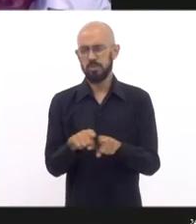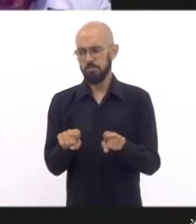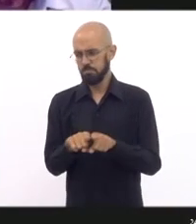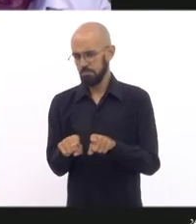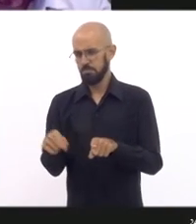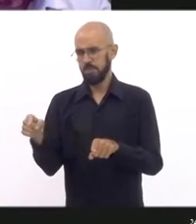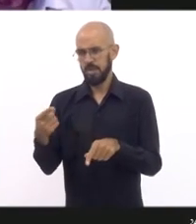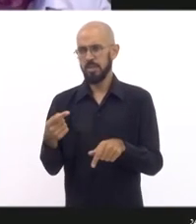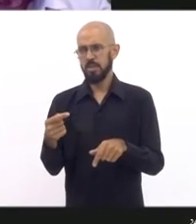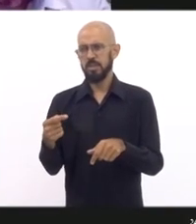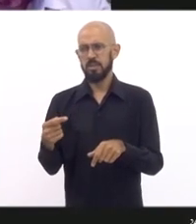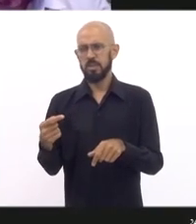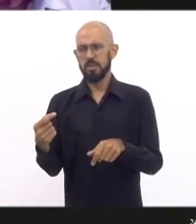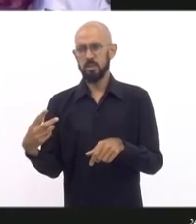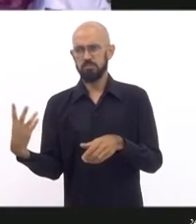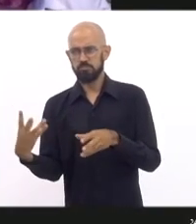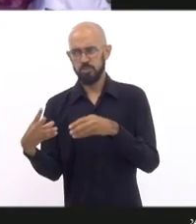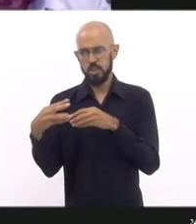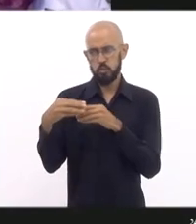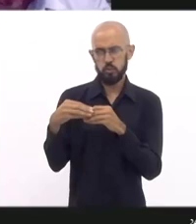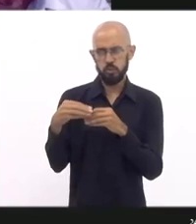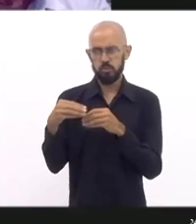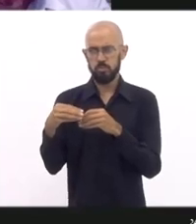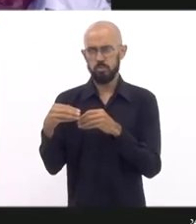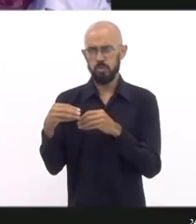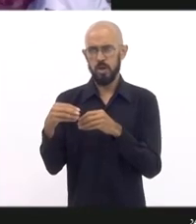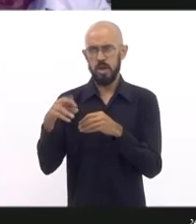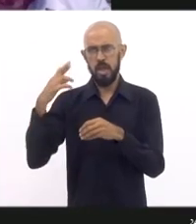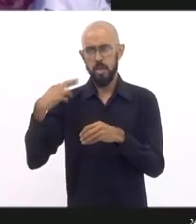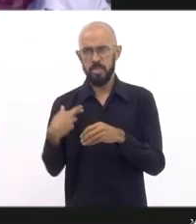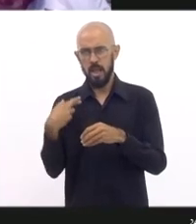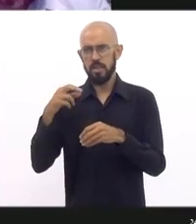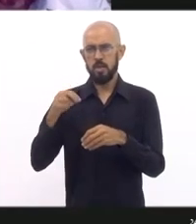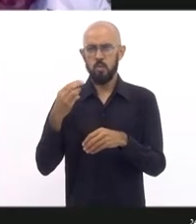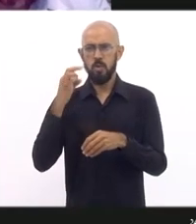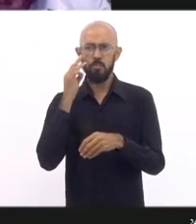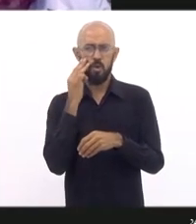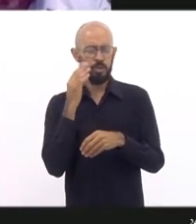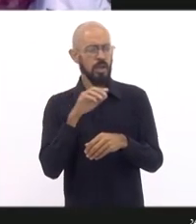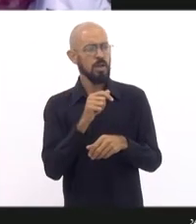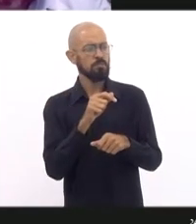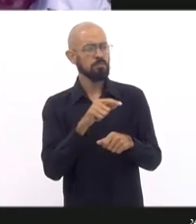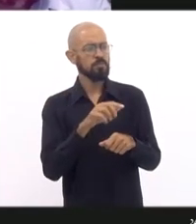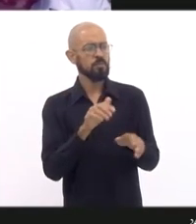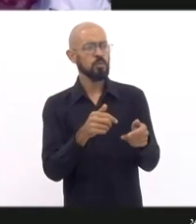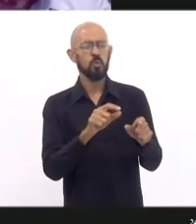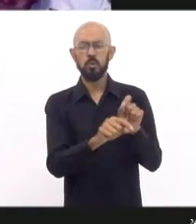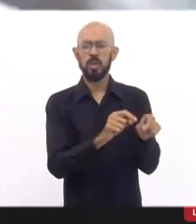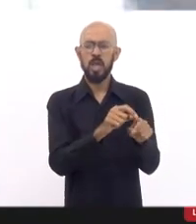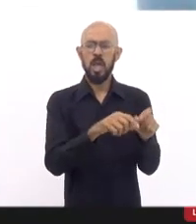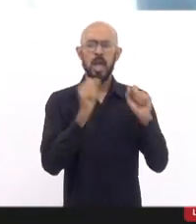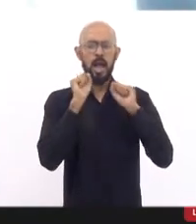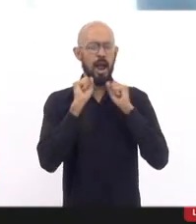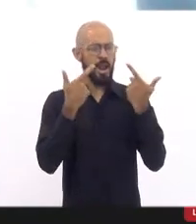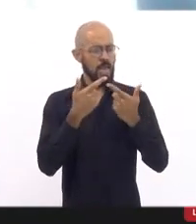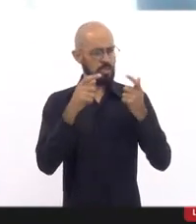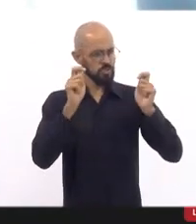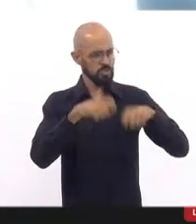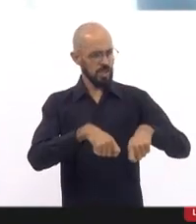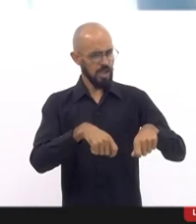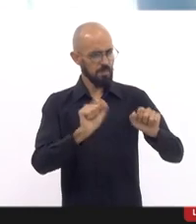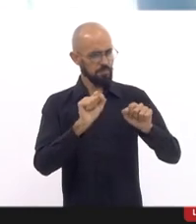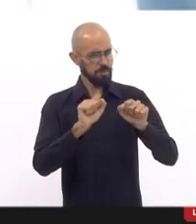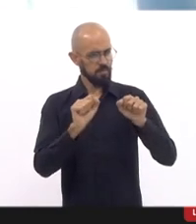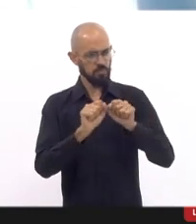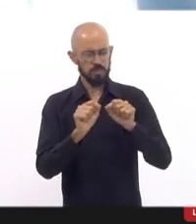à Mônica Francisco, a Assembleia poderia estabelecer, como a gente estabelecer um procedimento para as operações